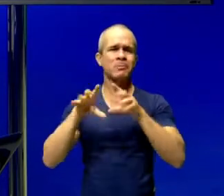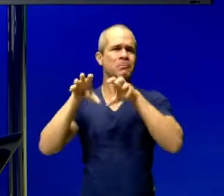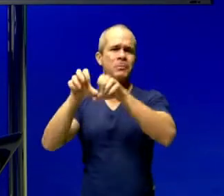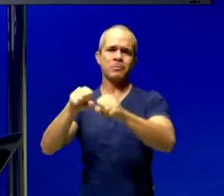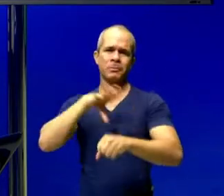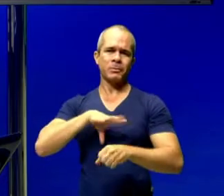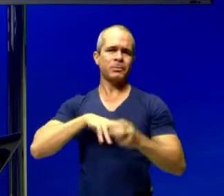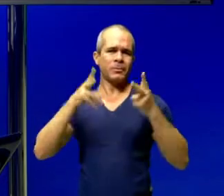Observem no slide.